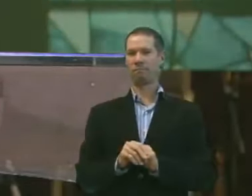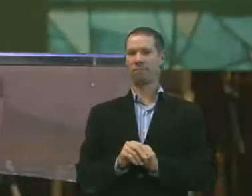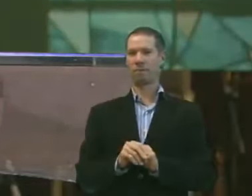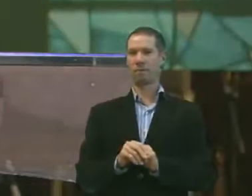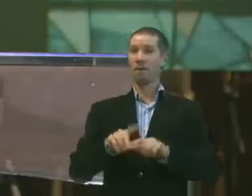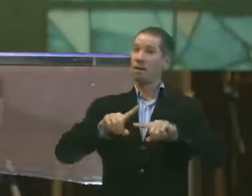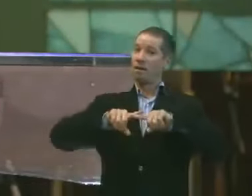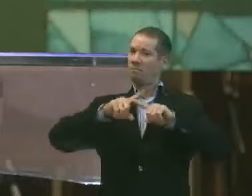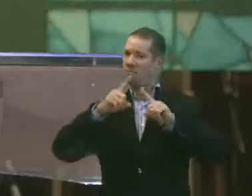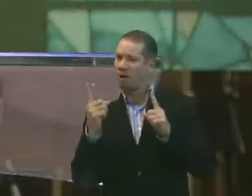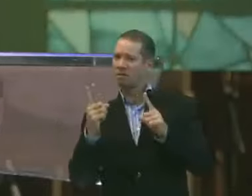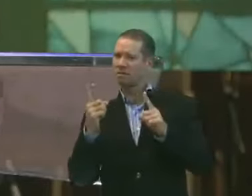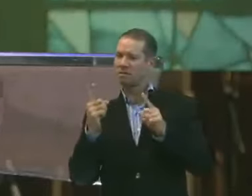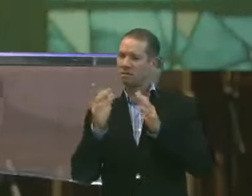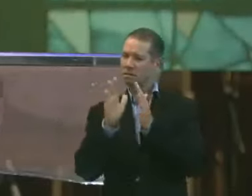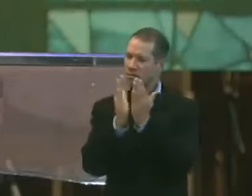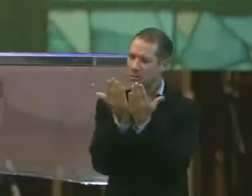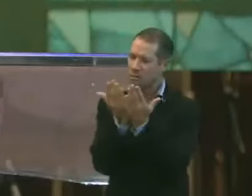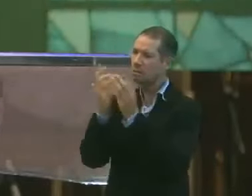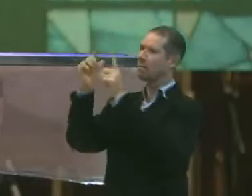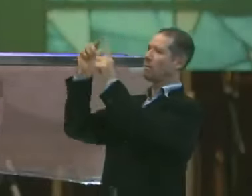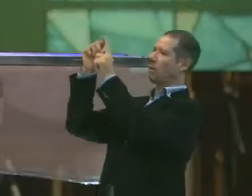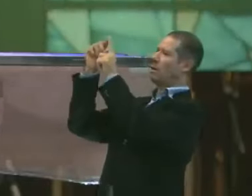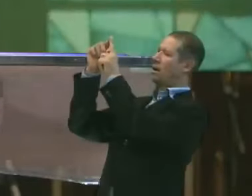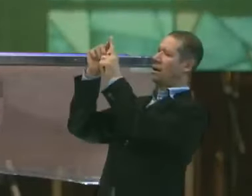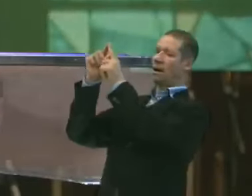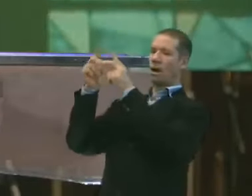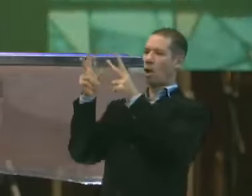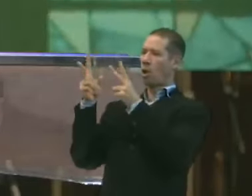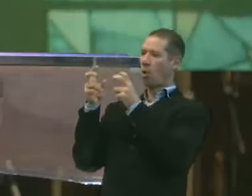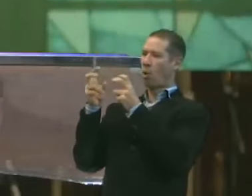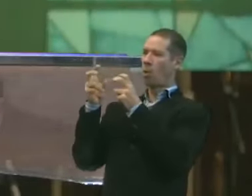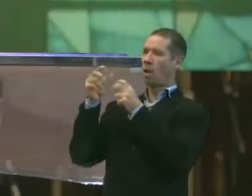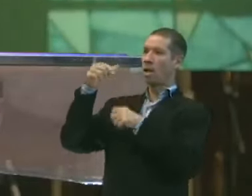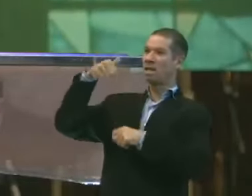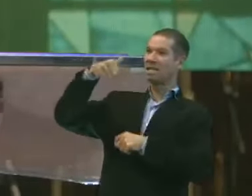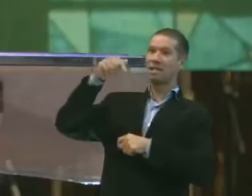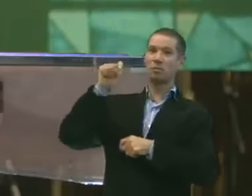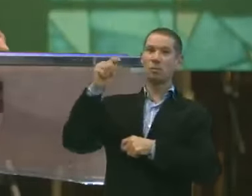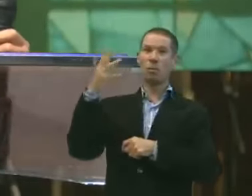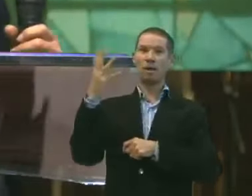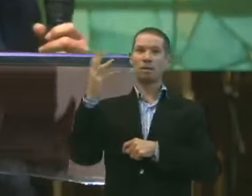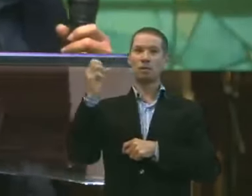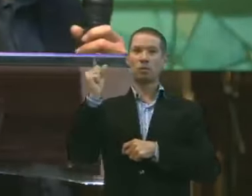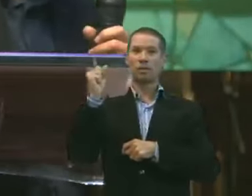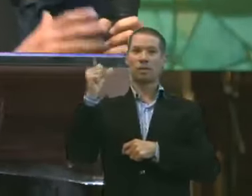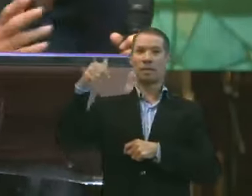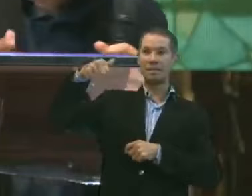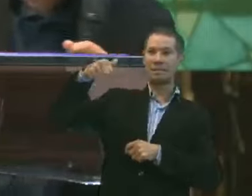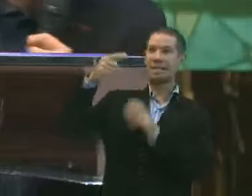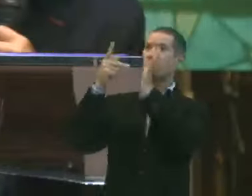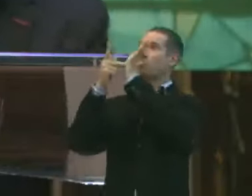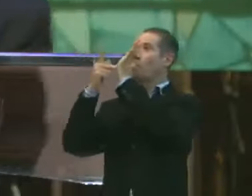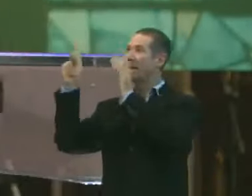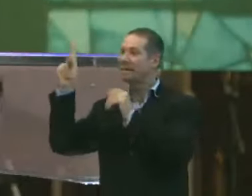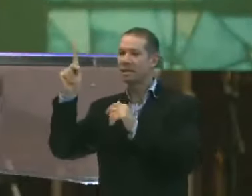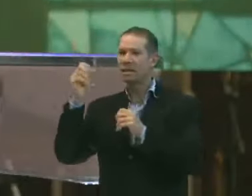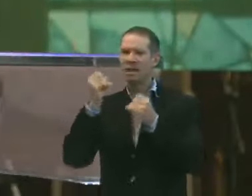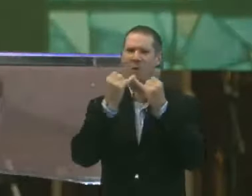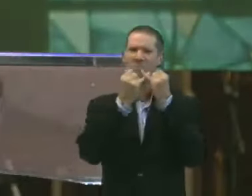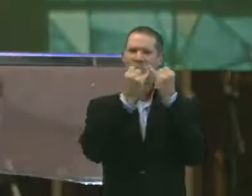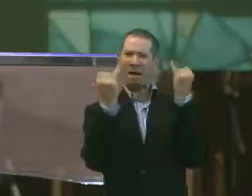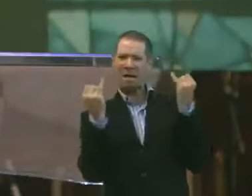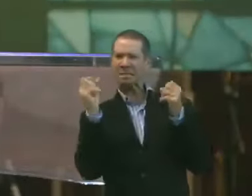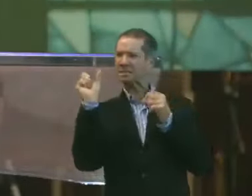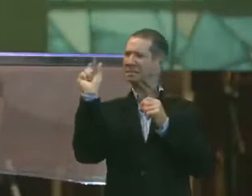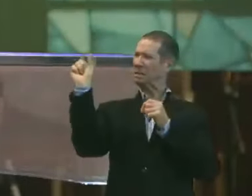Mas quando você olha para a palavra de Deus. E para essas 7.487 promessas. Parece que essas